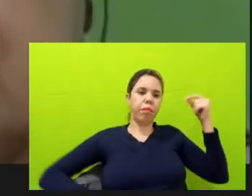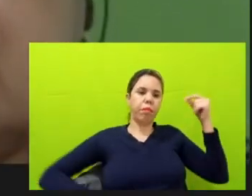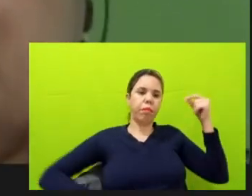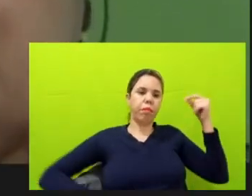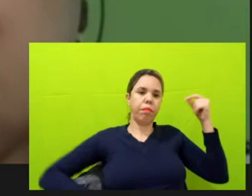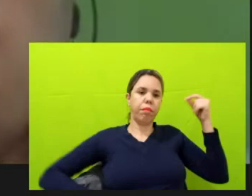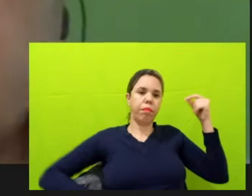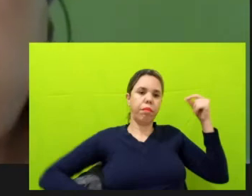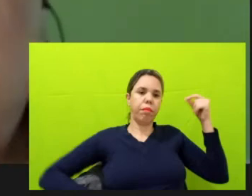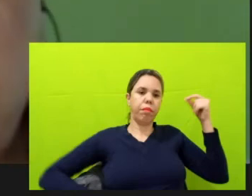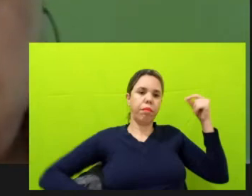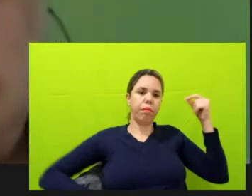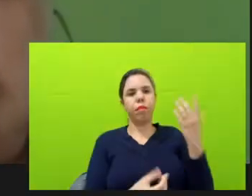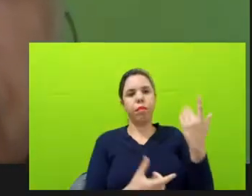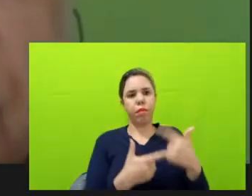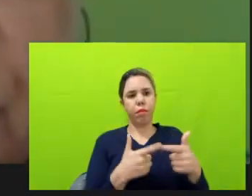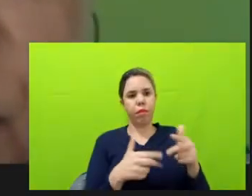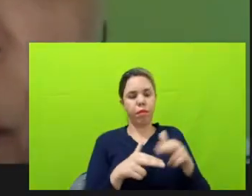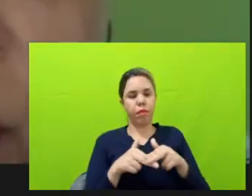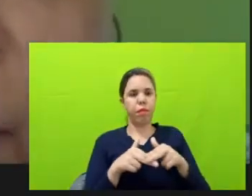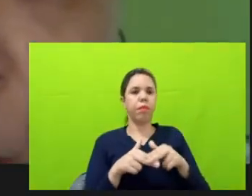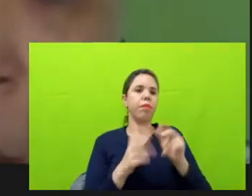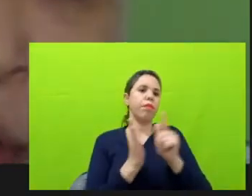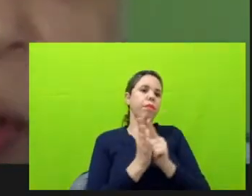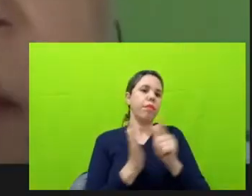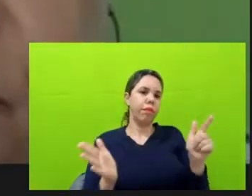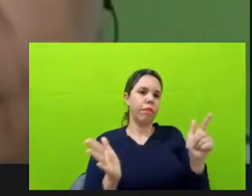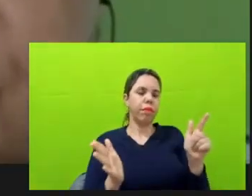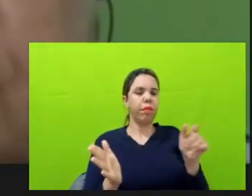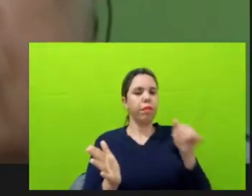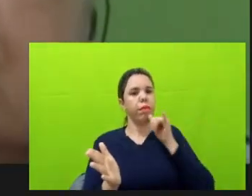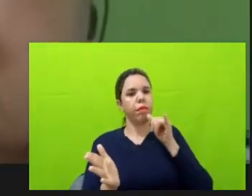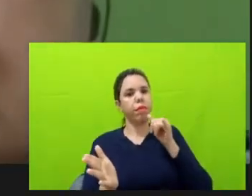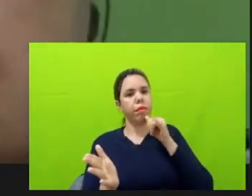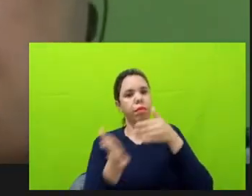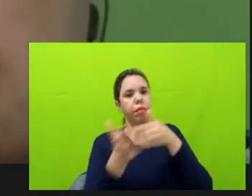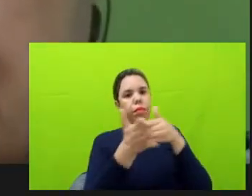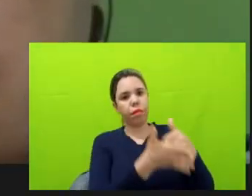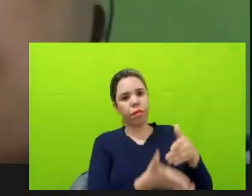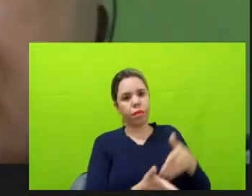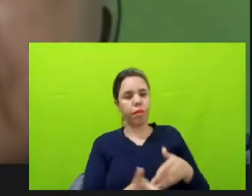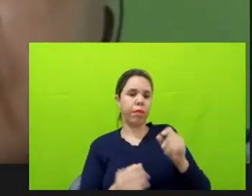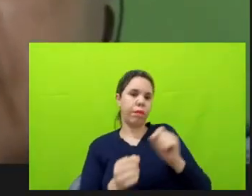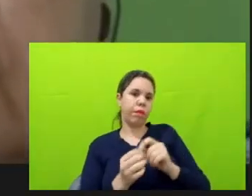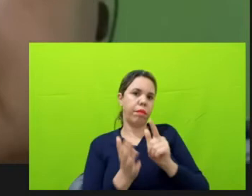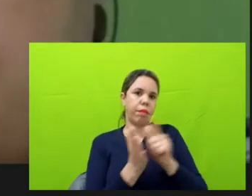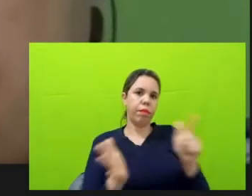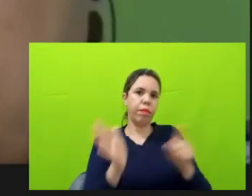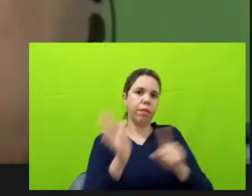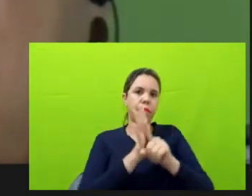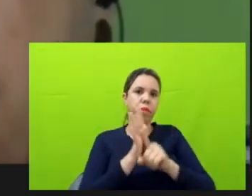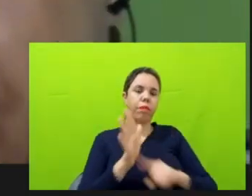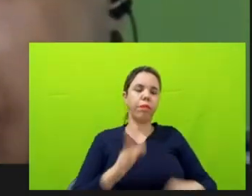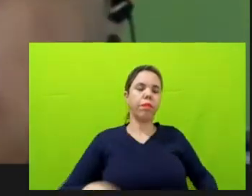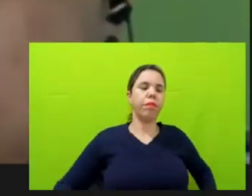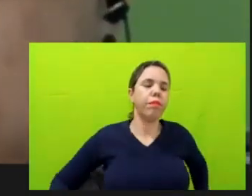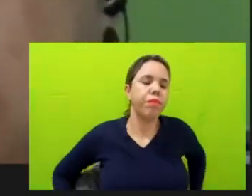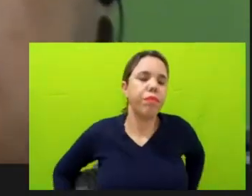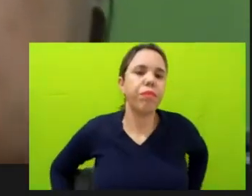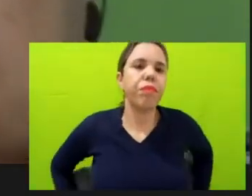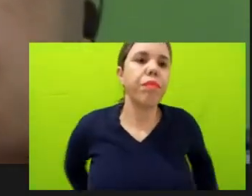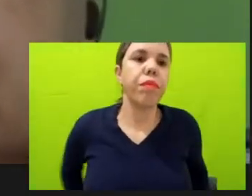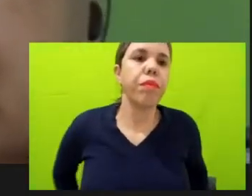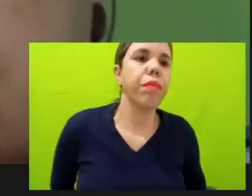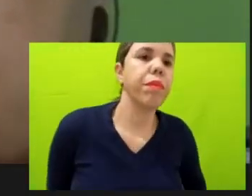poderes. Então, isso dificulta muito quem faz jornalismo investigativo, quem trabalha realmente com a verdade dos